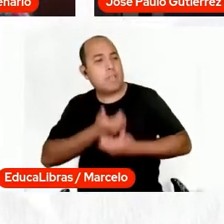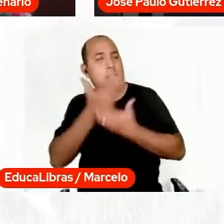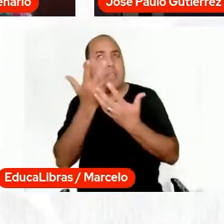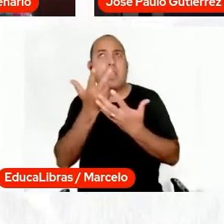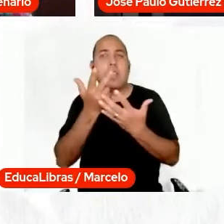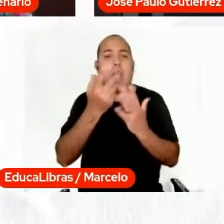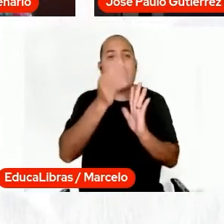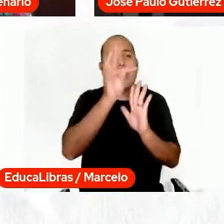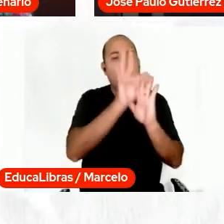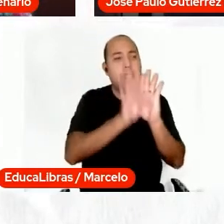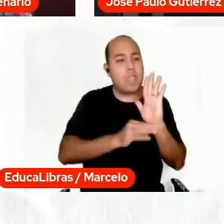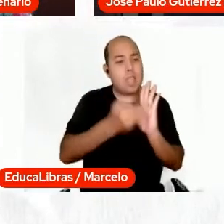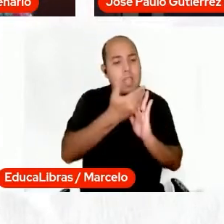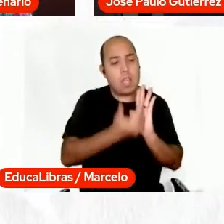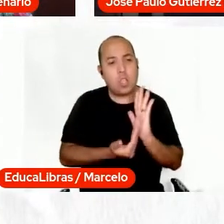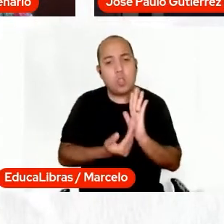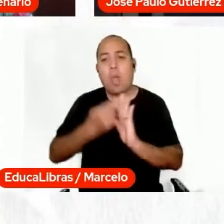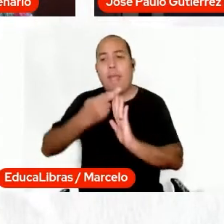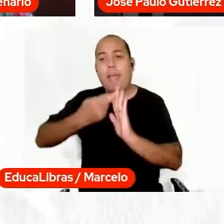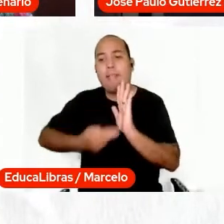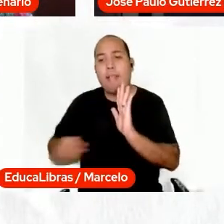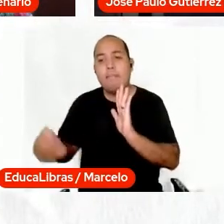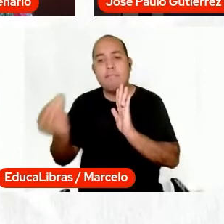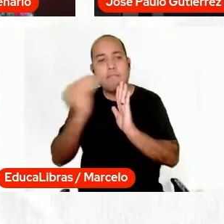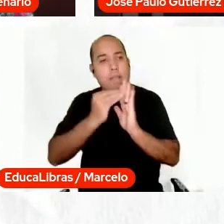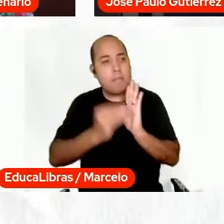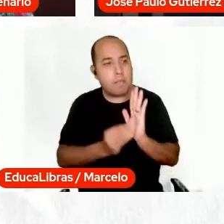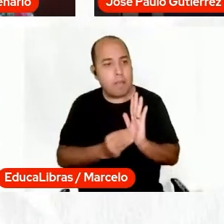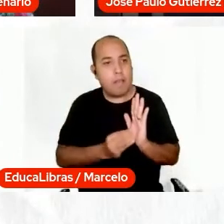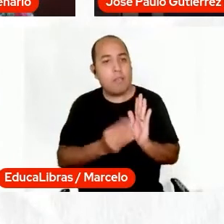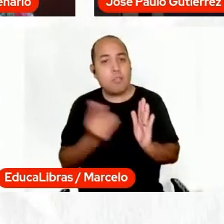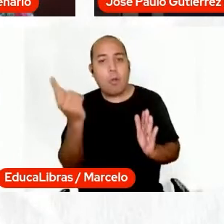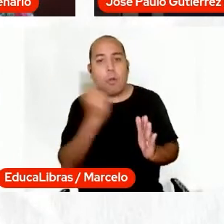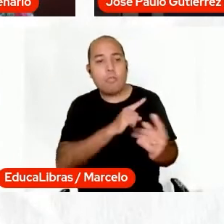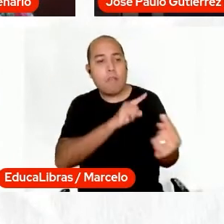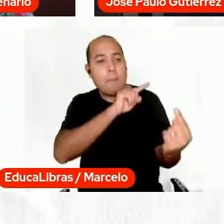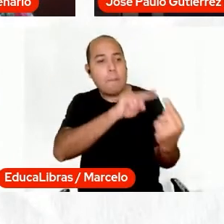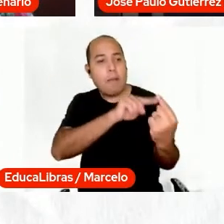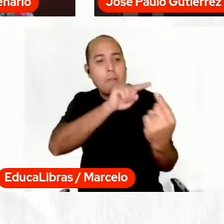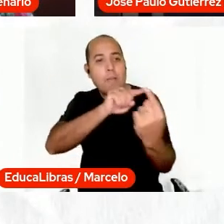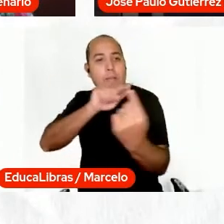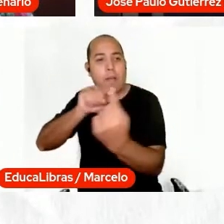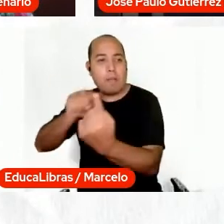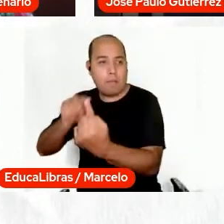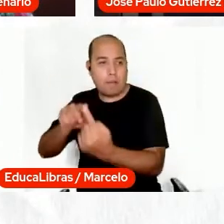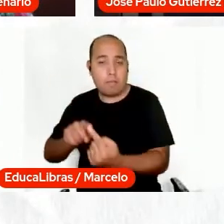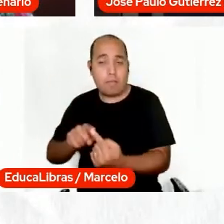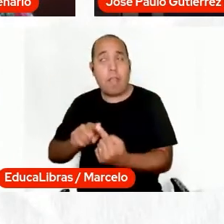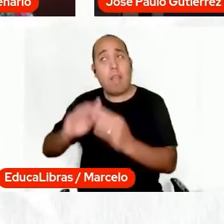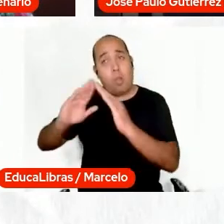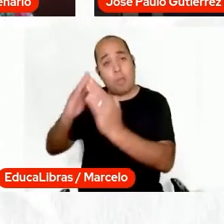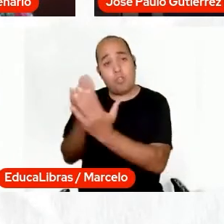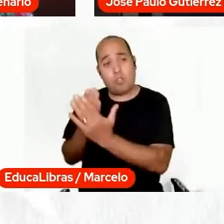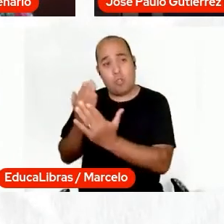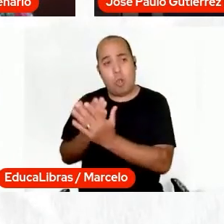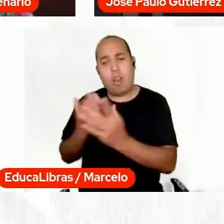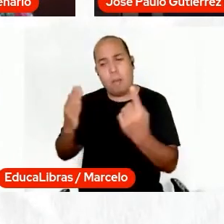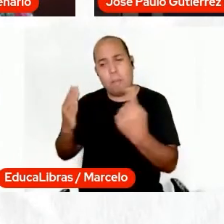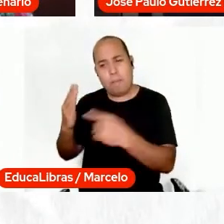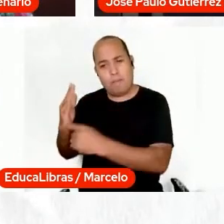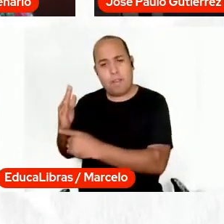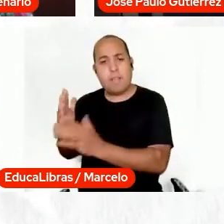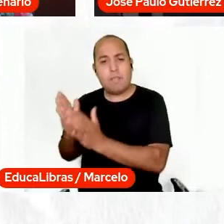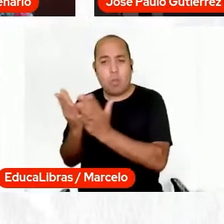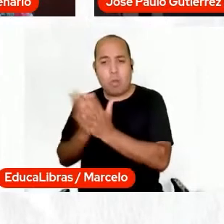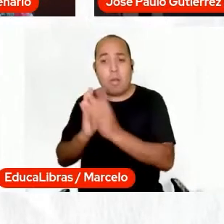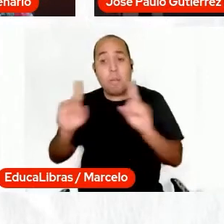redações, para que a gente consiga chegar. A gente, por mais que é uma escola de periferia, né, com público, mas a aceitação tem